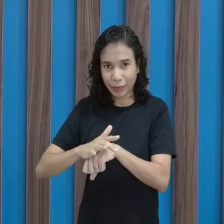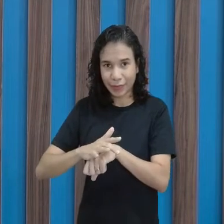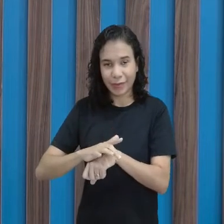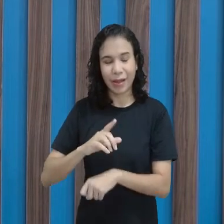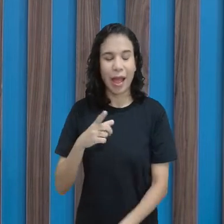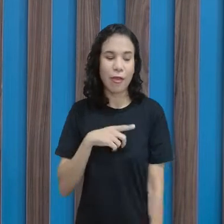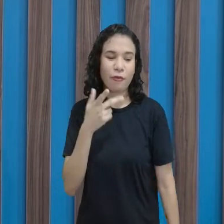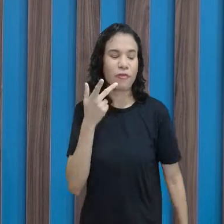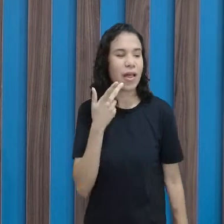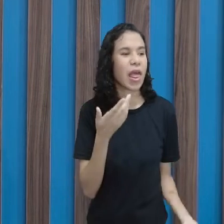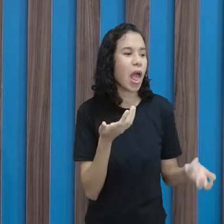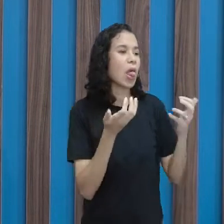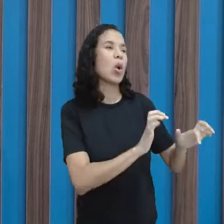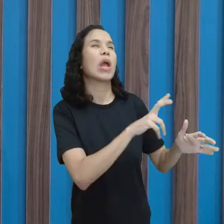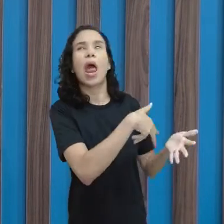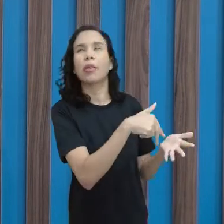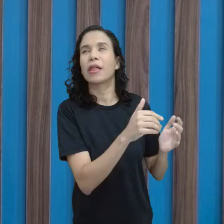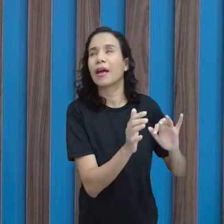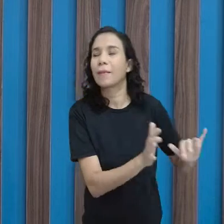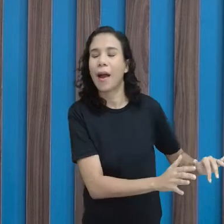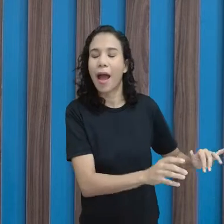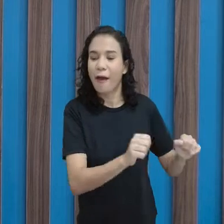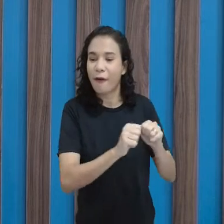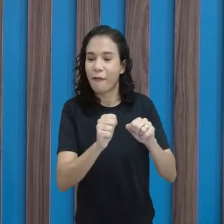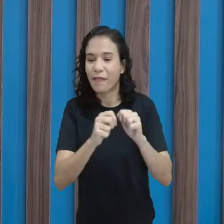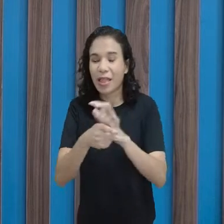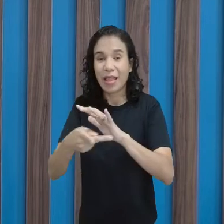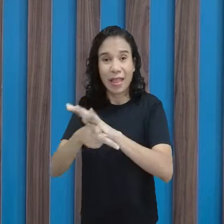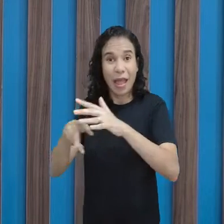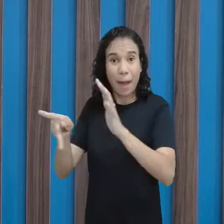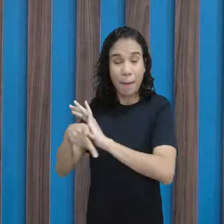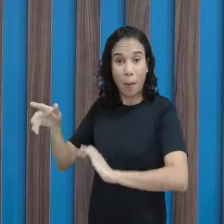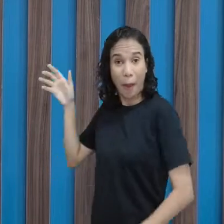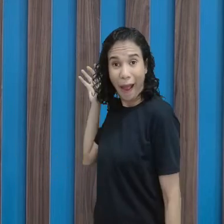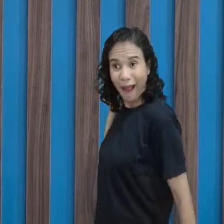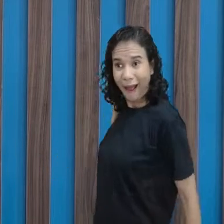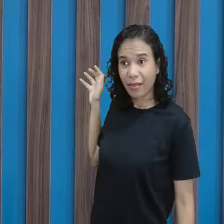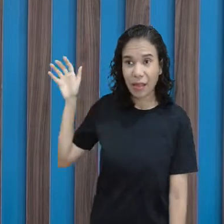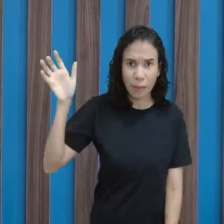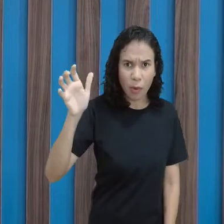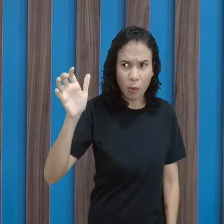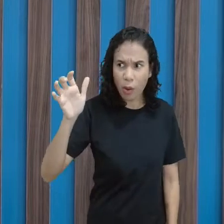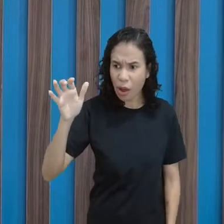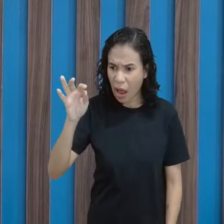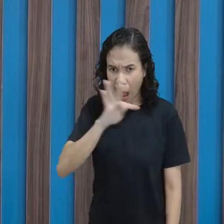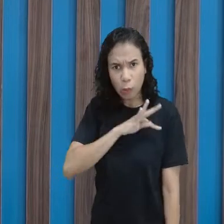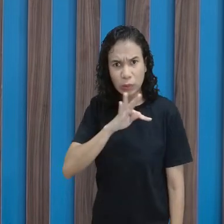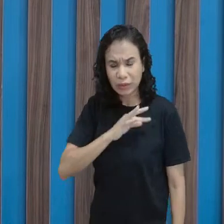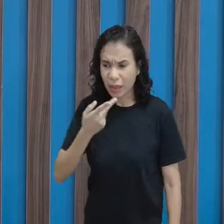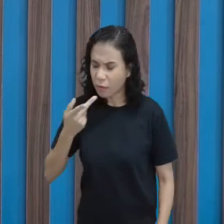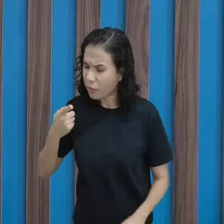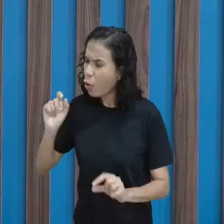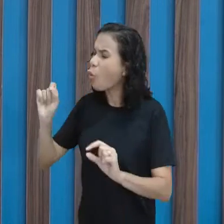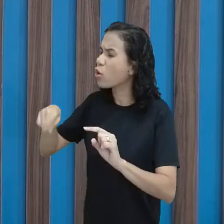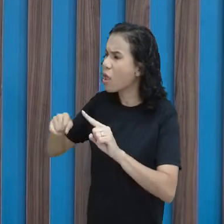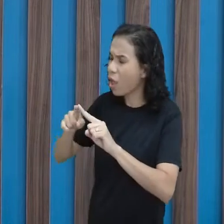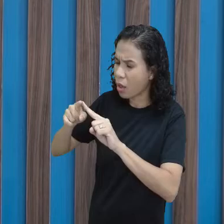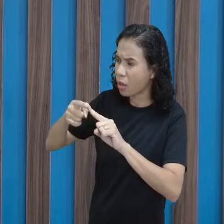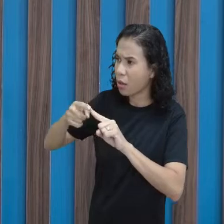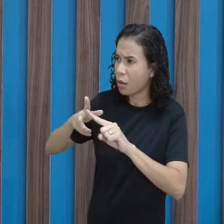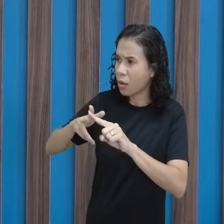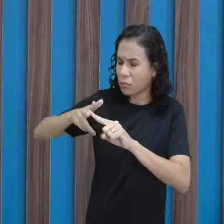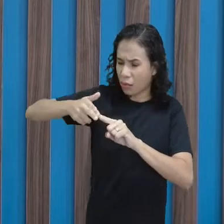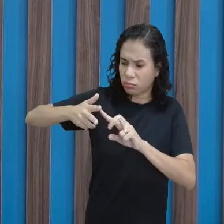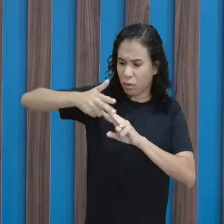de sair da dança. Para quê? Fui fazer o handebol. Aí o técnico pegou a minha mão assim, na hora do jogo fez o que é isso, pegou aquele negócio.